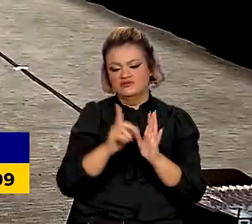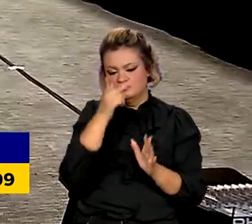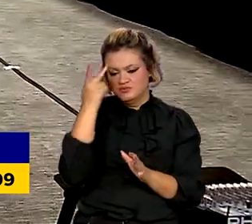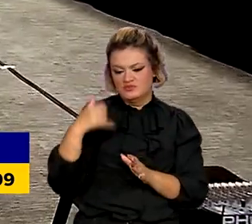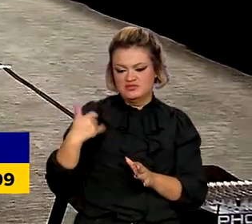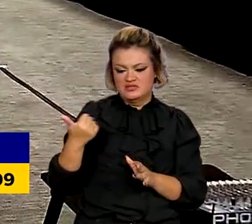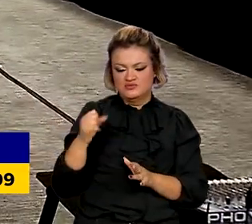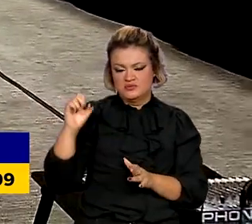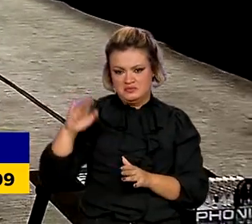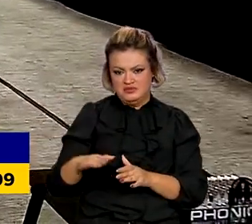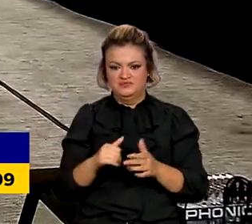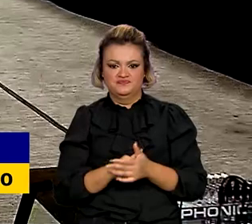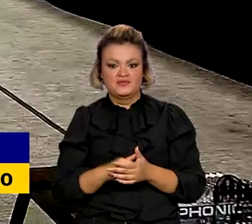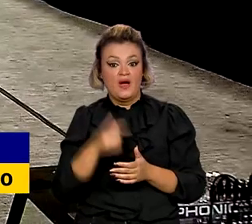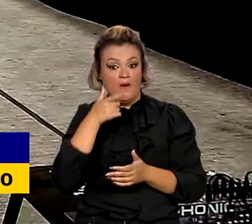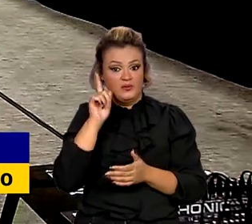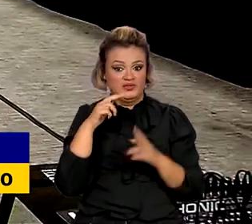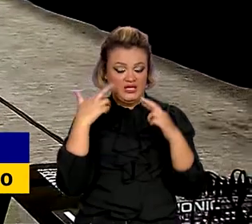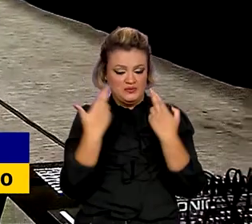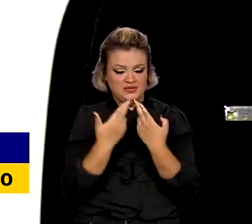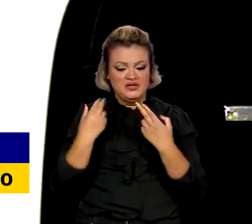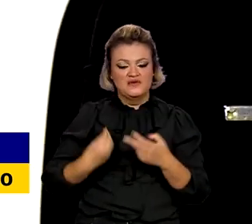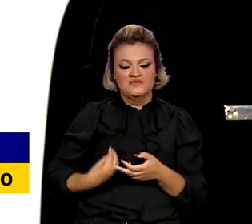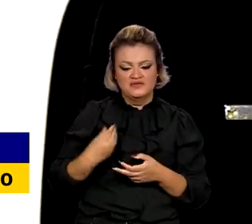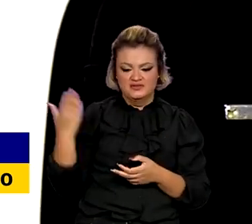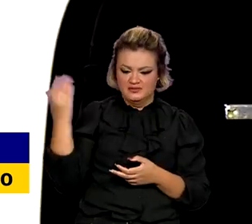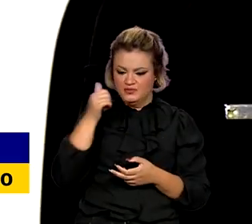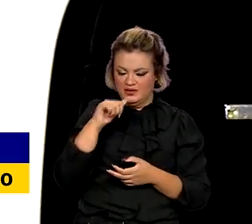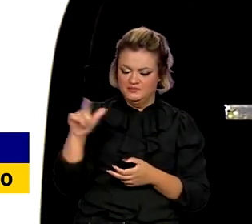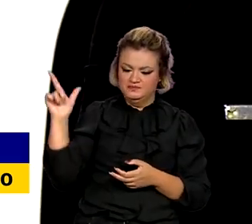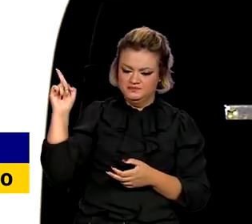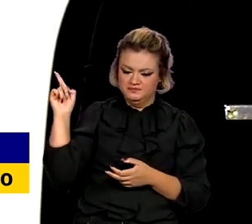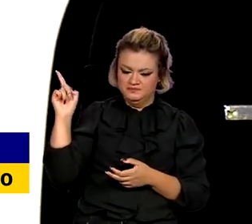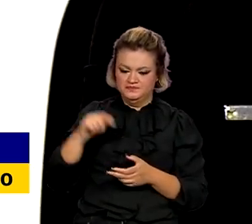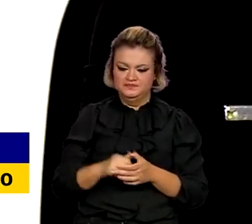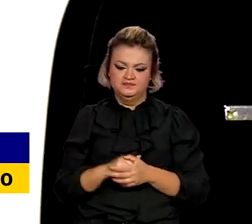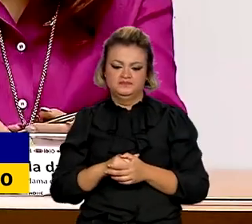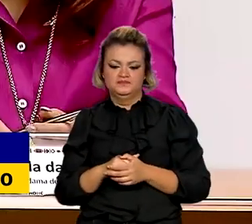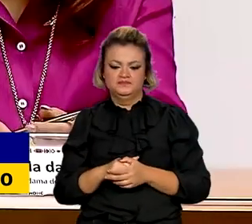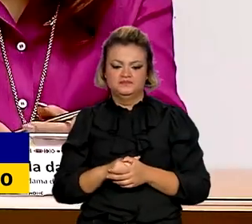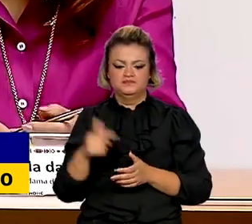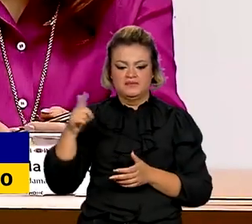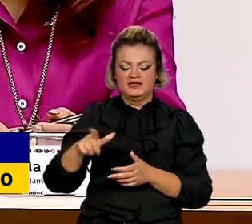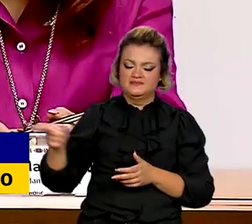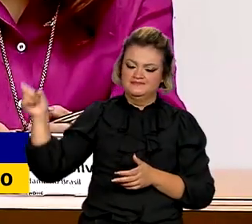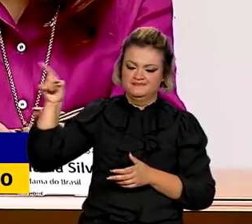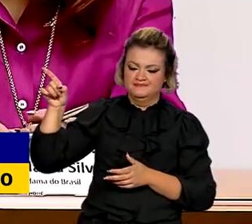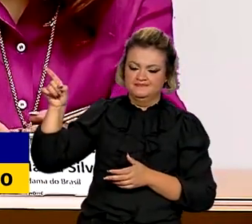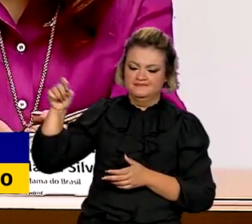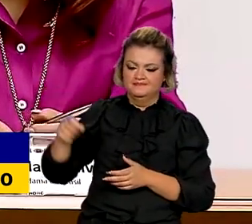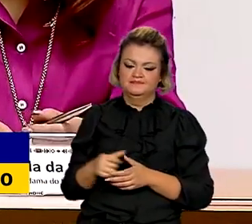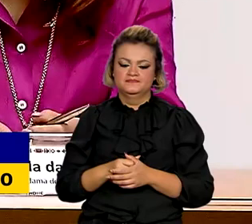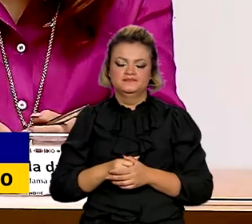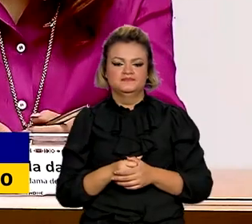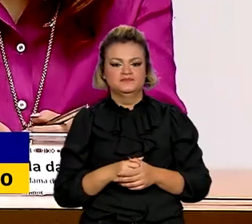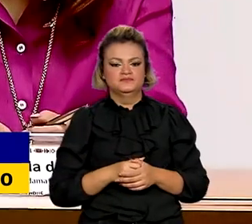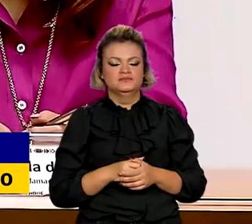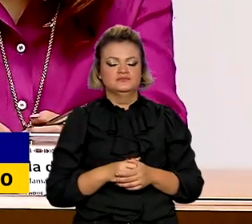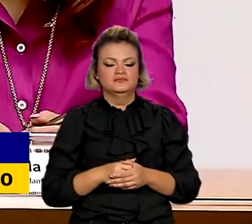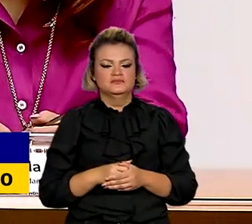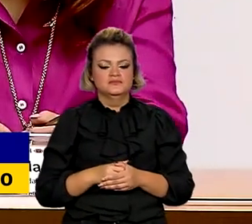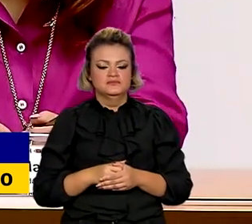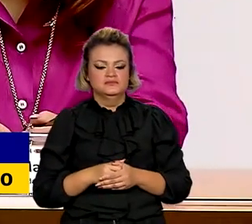Na reunião desta quarta-feira, estiveram presentes a primeira-dama Janja Lula da Silva e a ministra dos Direitos Humanos e da